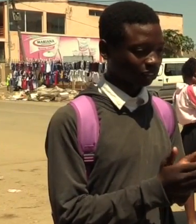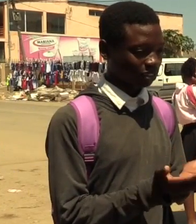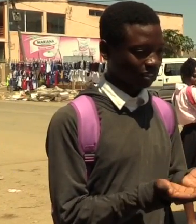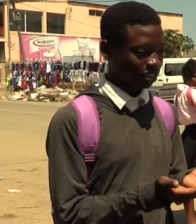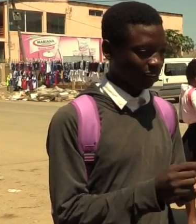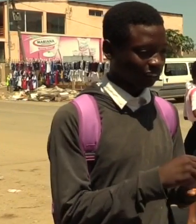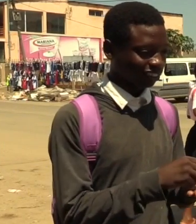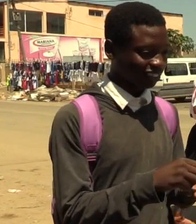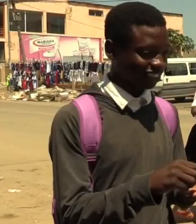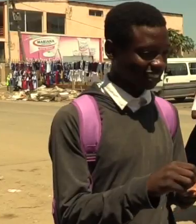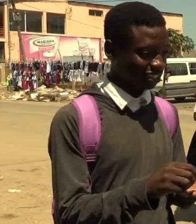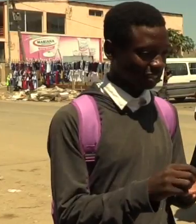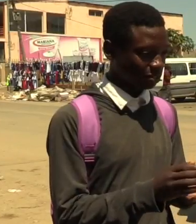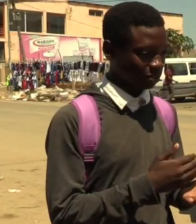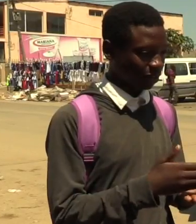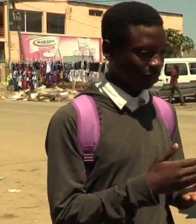Caderno.